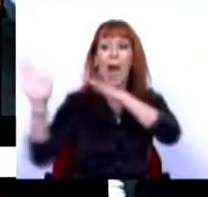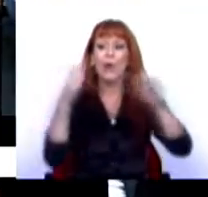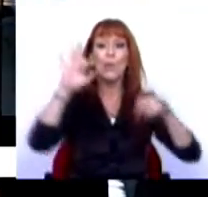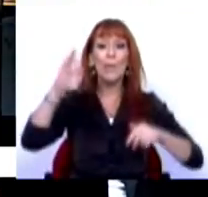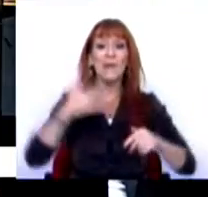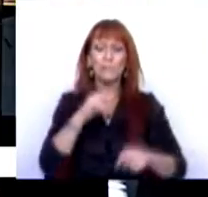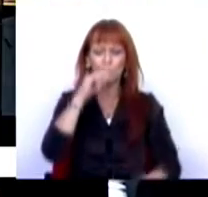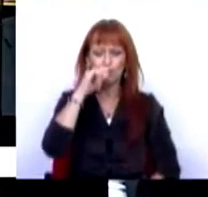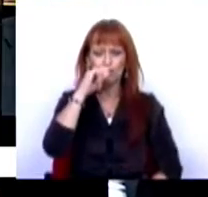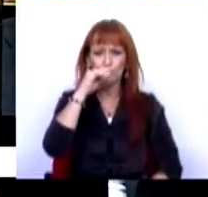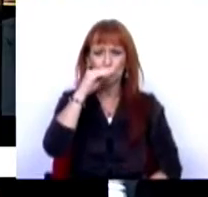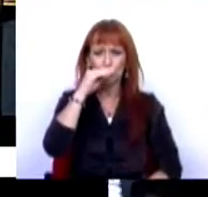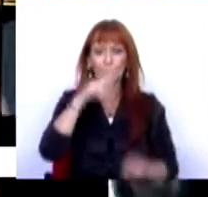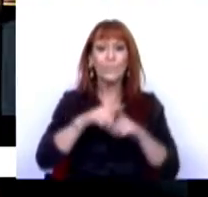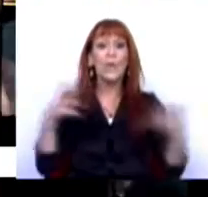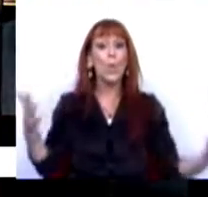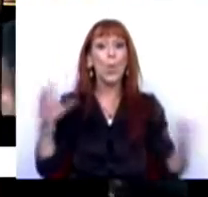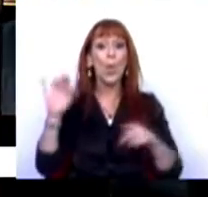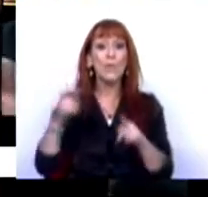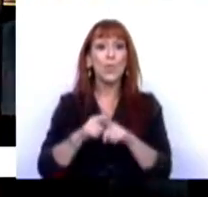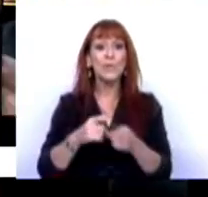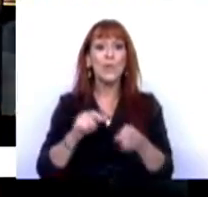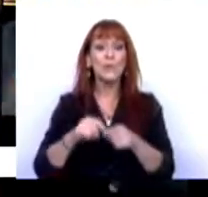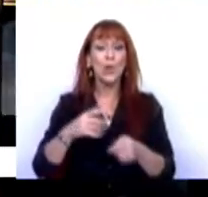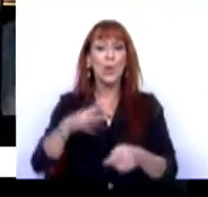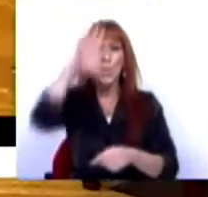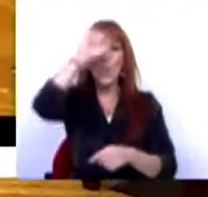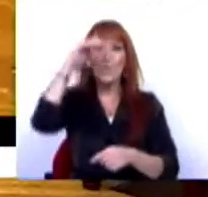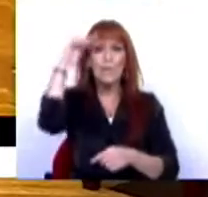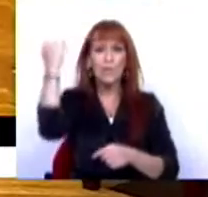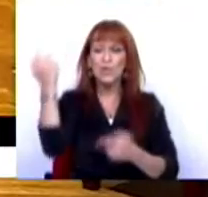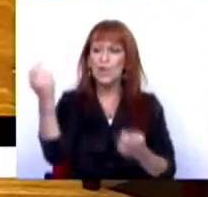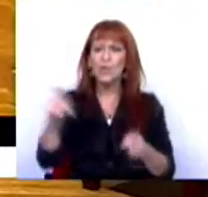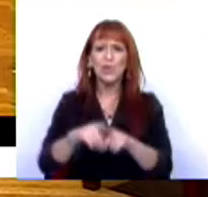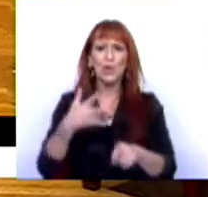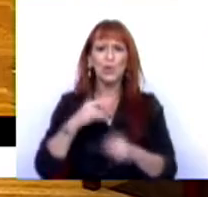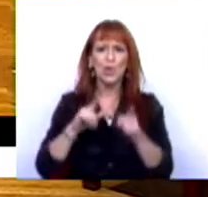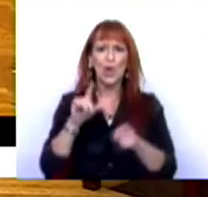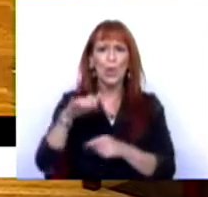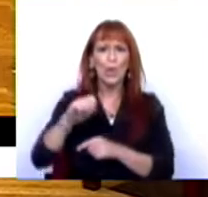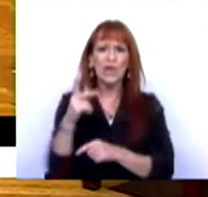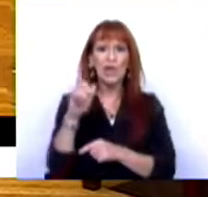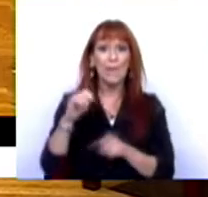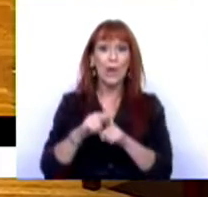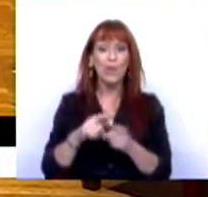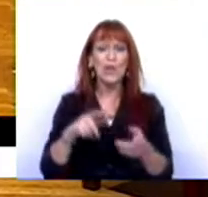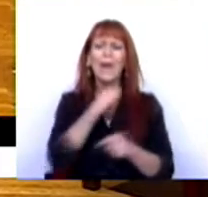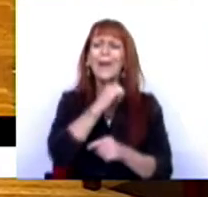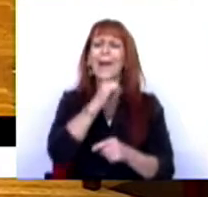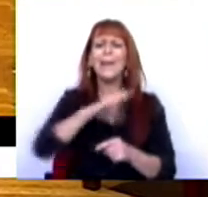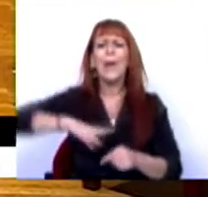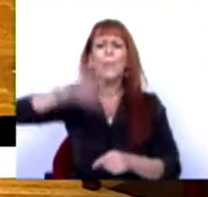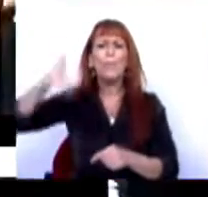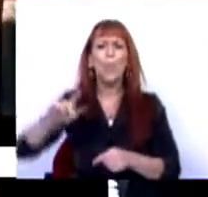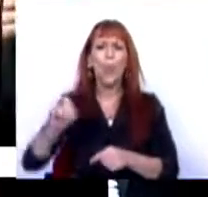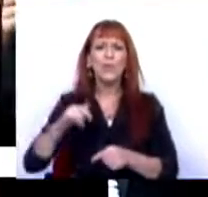PSD esteve calado. E quando o Governo do Deputado Passos Coelho, apoiado pelo Dr. Luís Ramos, deu aquelas licenças para o Montalegre